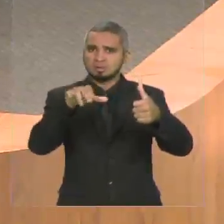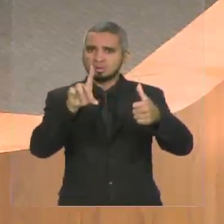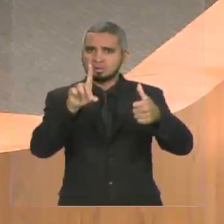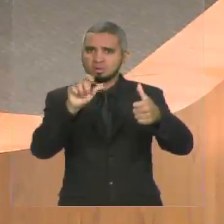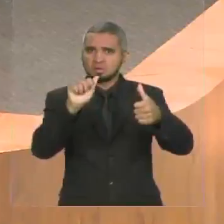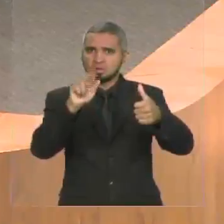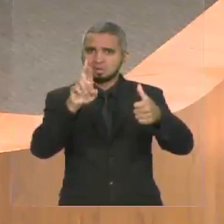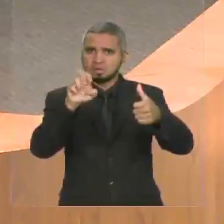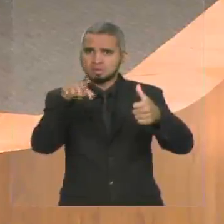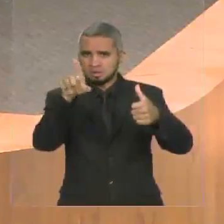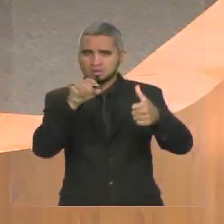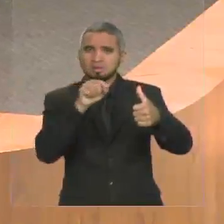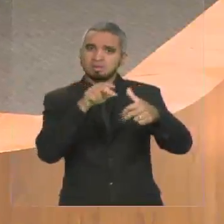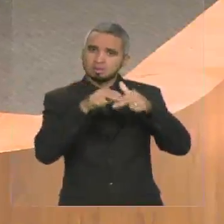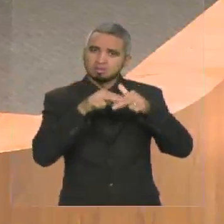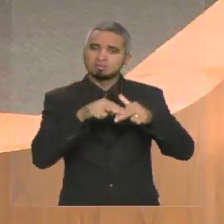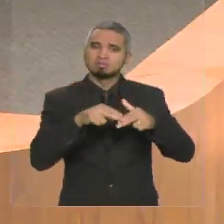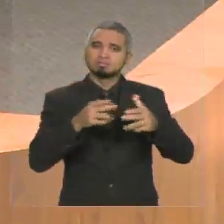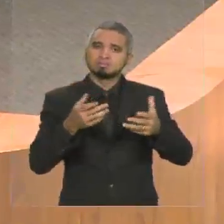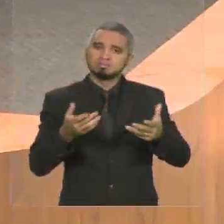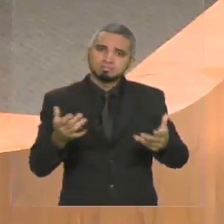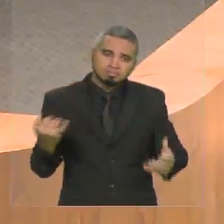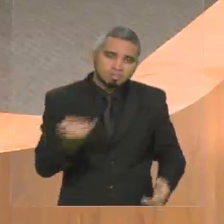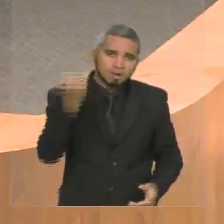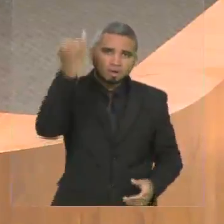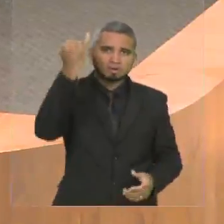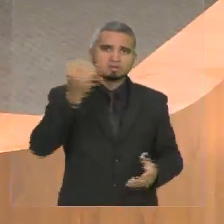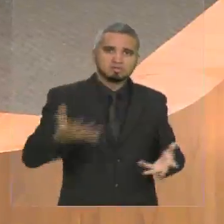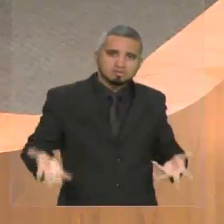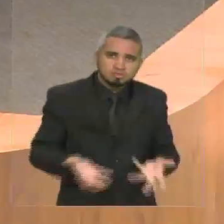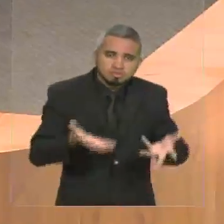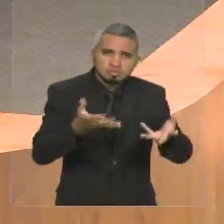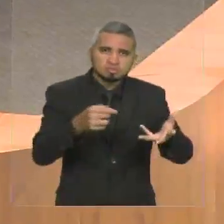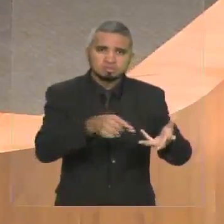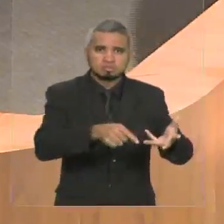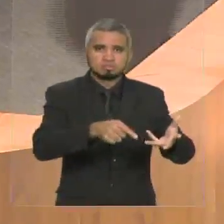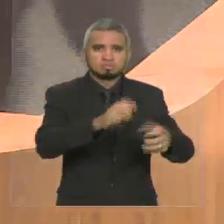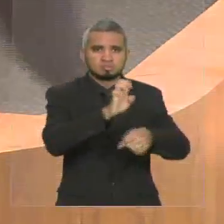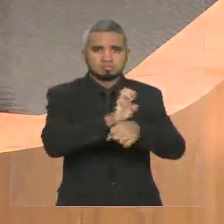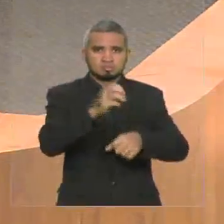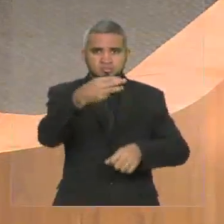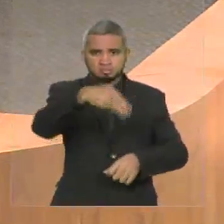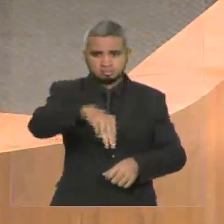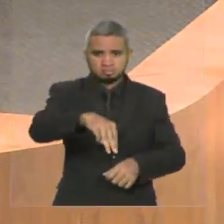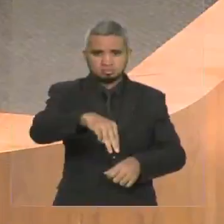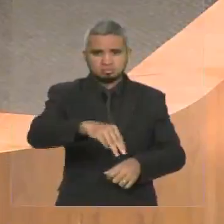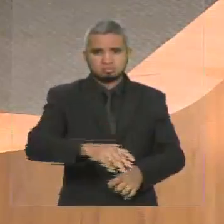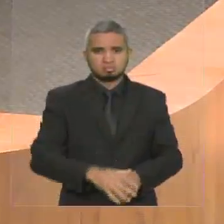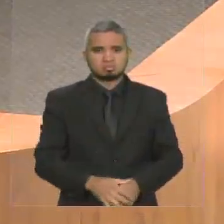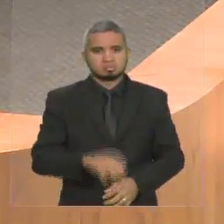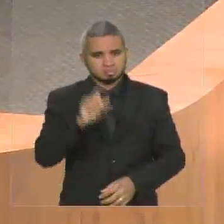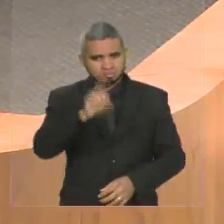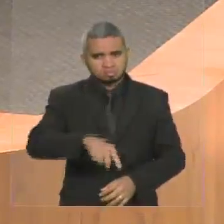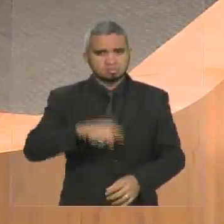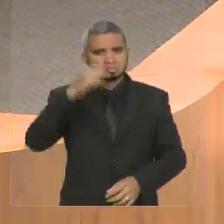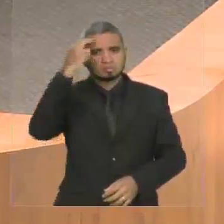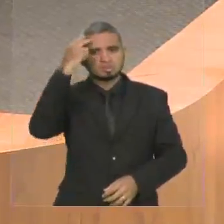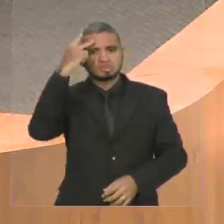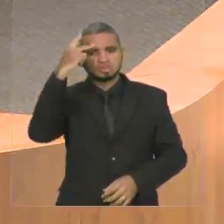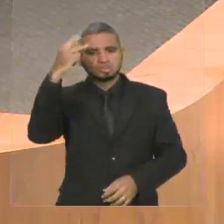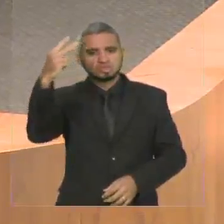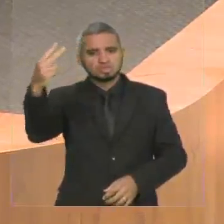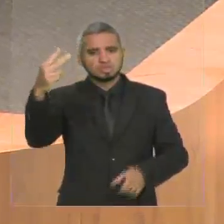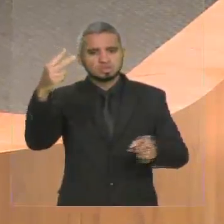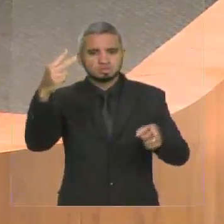relevância, não só para Pindaré, mas para todo o estado do Maranhão. É um ícone da nossa história. Por isso que é tão